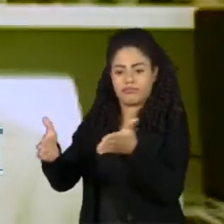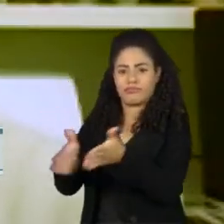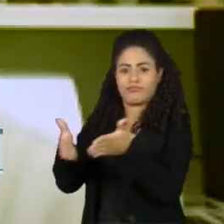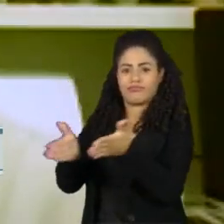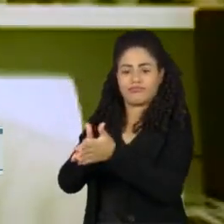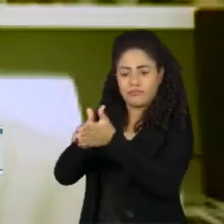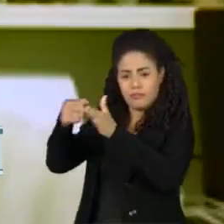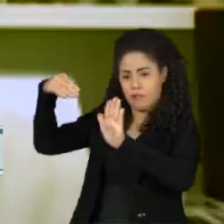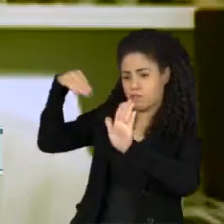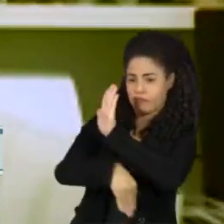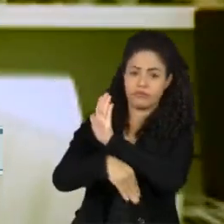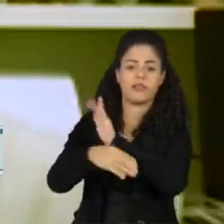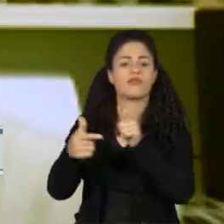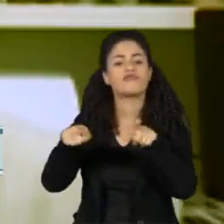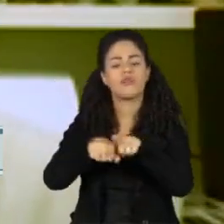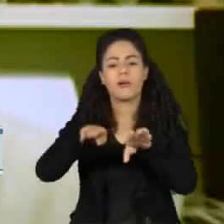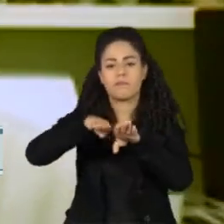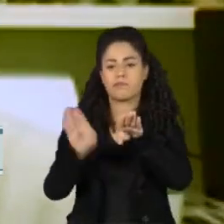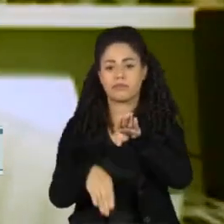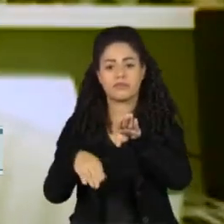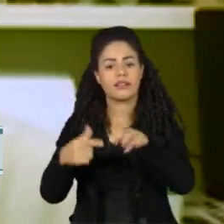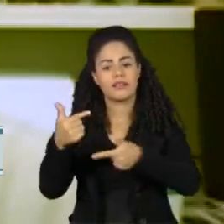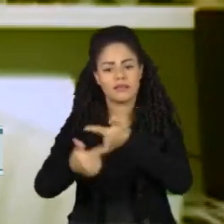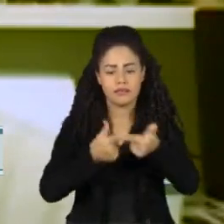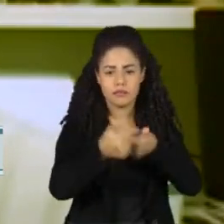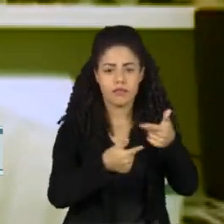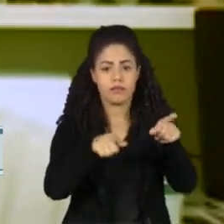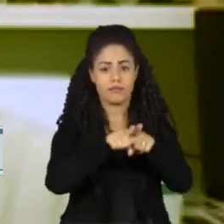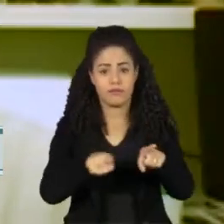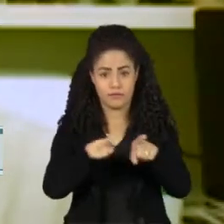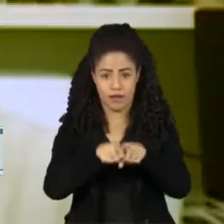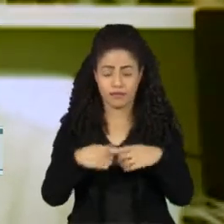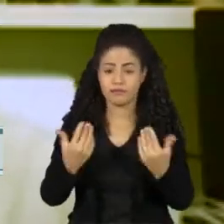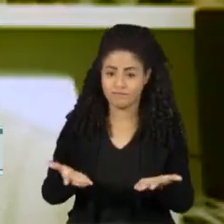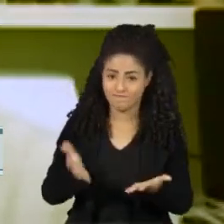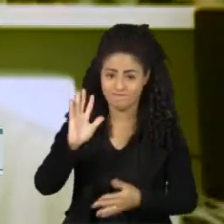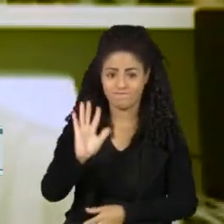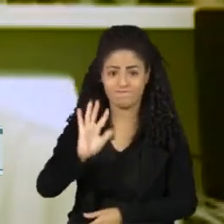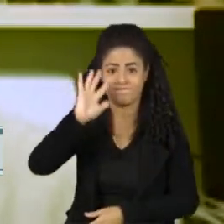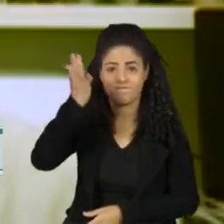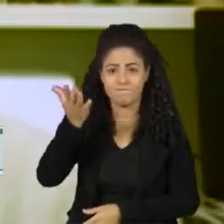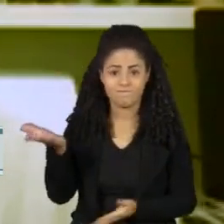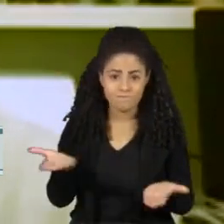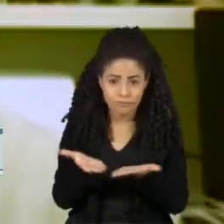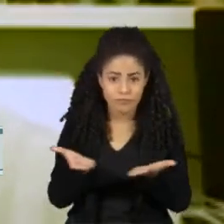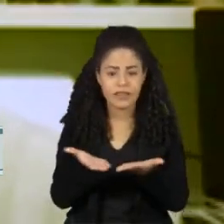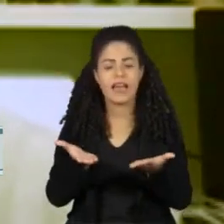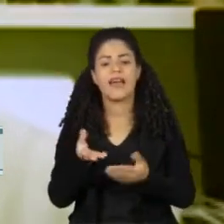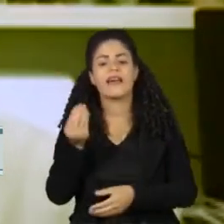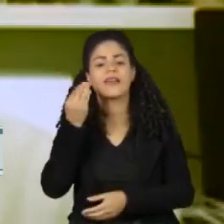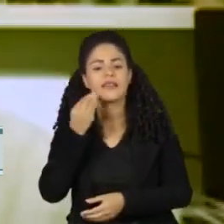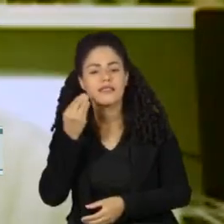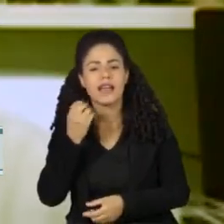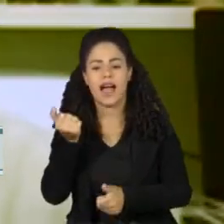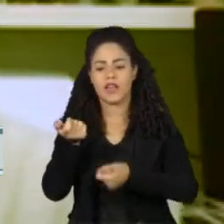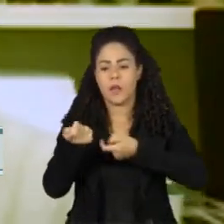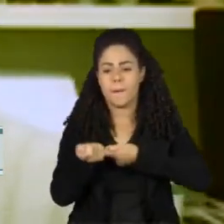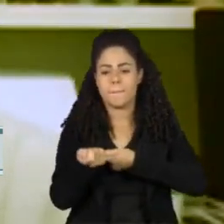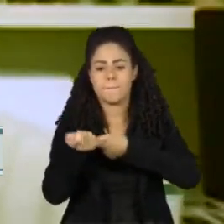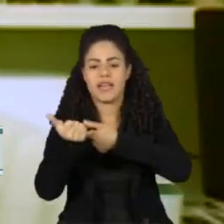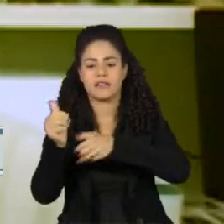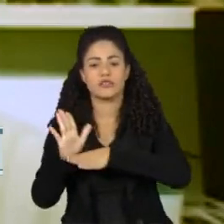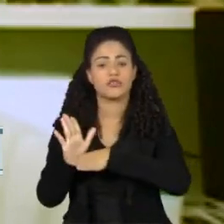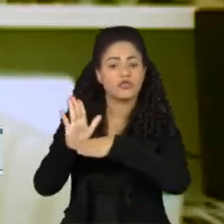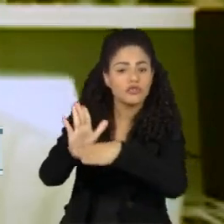escalada da desigualdade, principalmente no mercado de trabalho. A entrada e saída de programas de